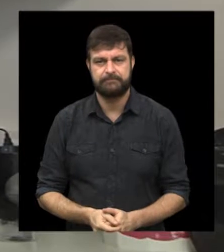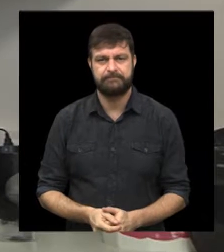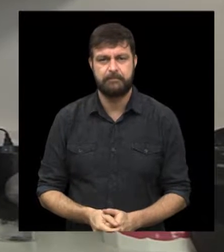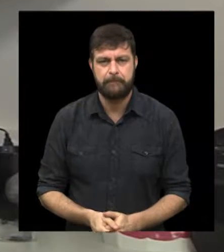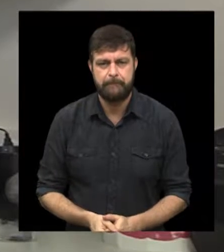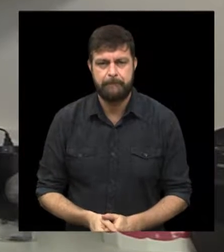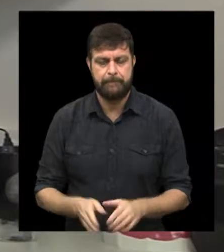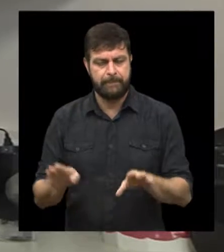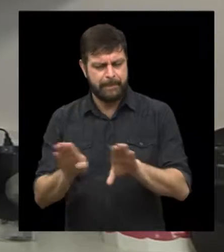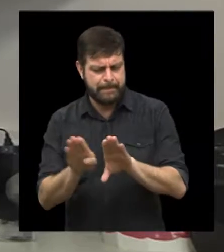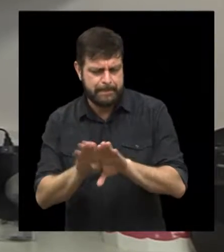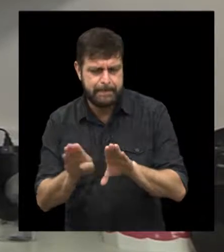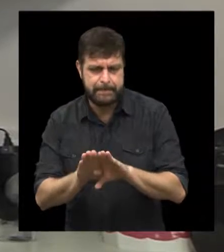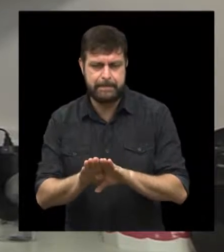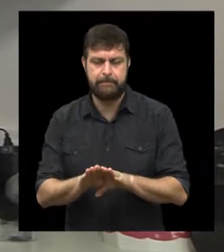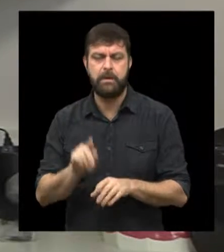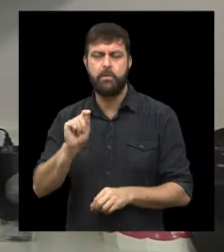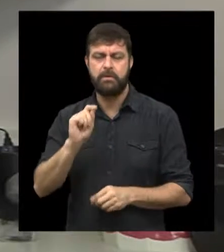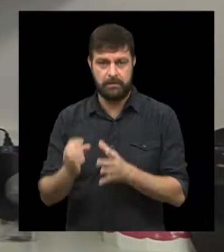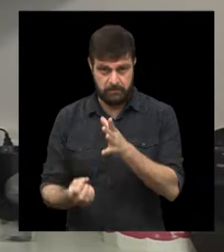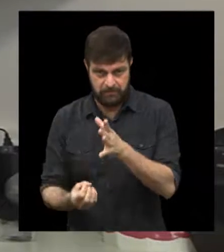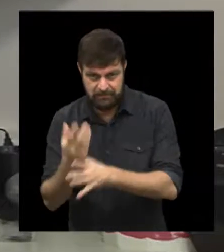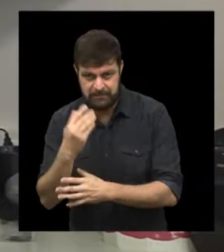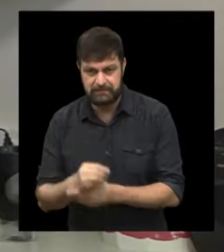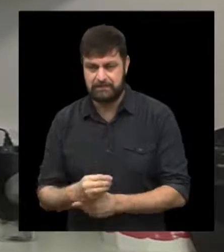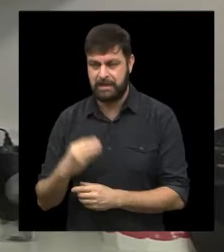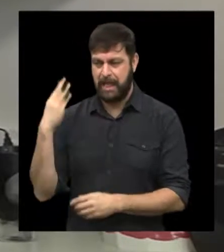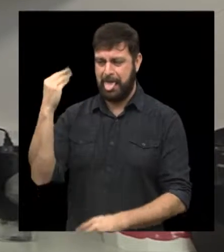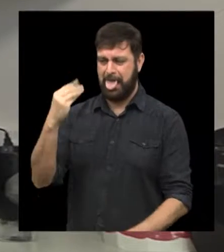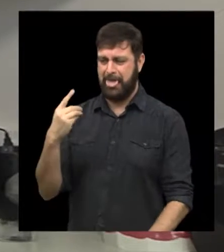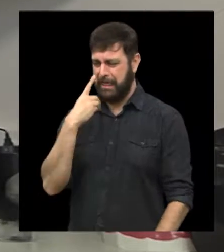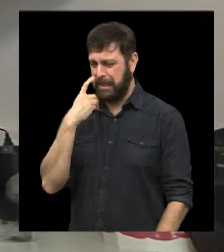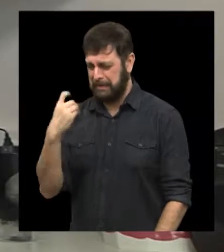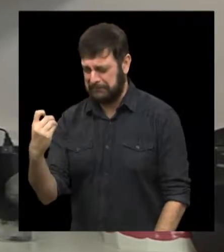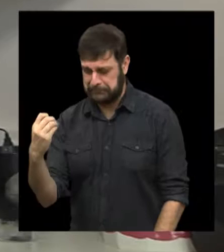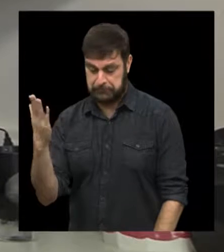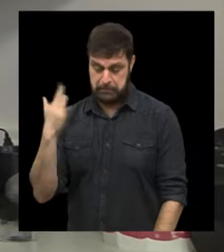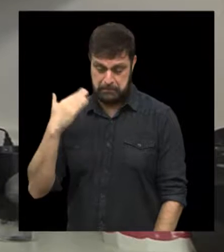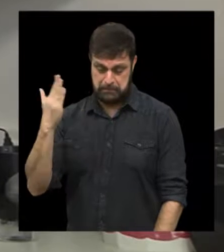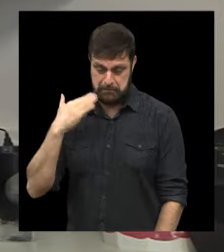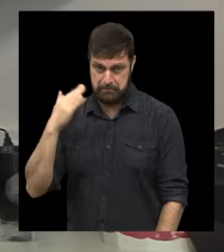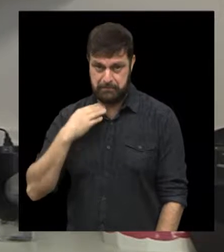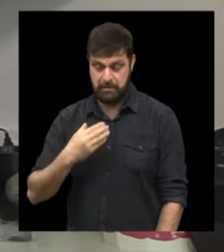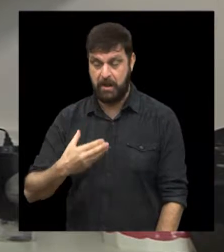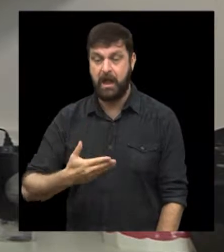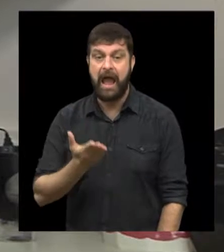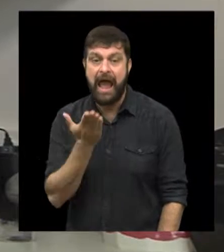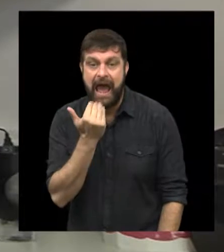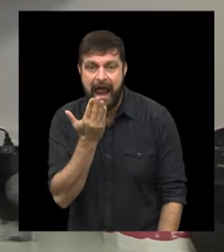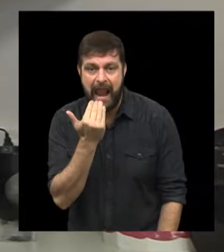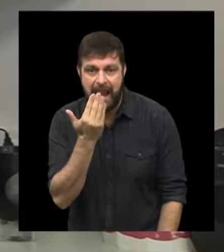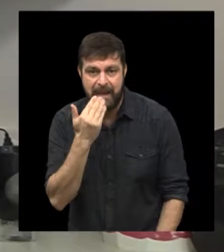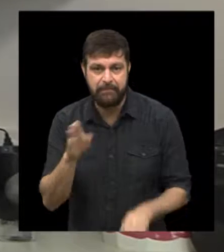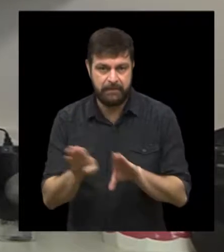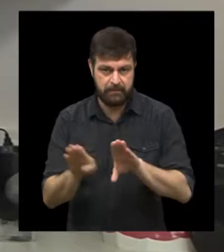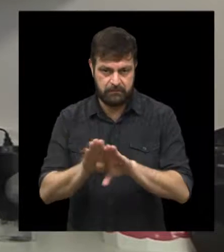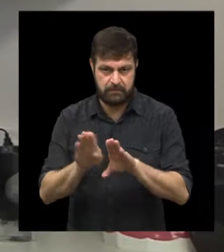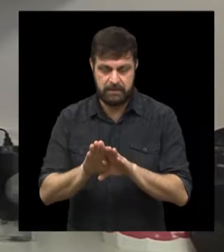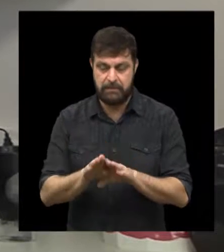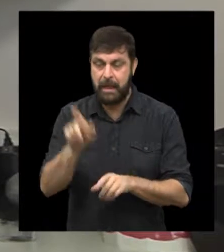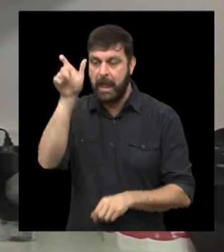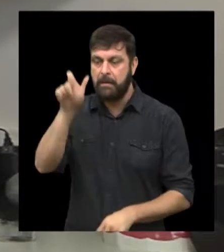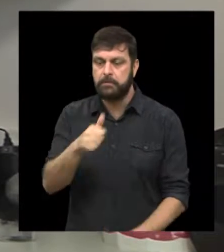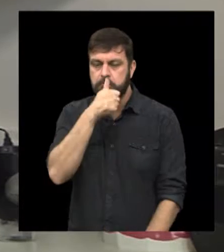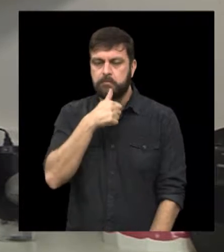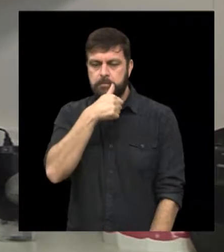causas extra-bucais. Outras causas importantes, o mal-arto provocado por alimentos que alteram o dor do hálito, o mal-arto provocado